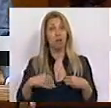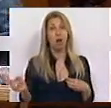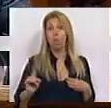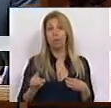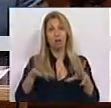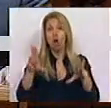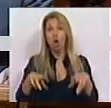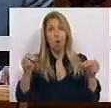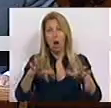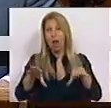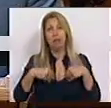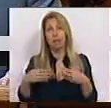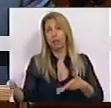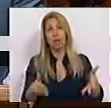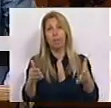aceitará este caminho.